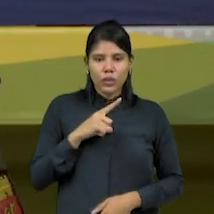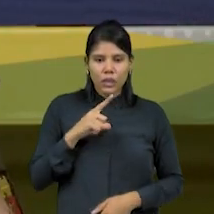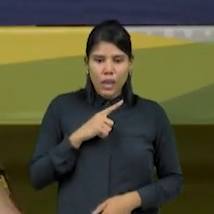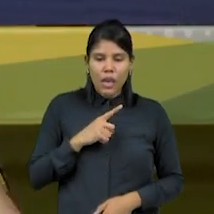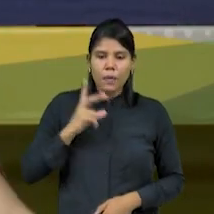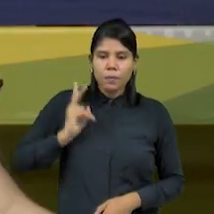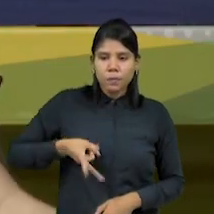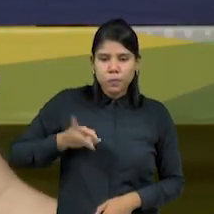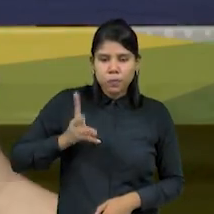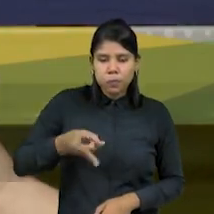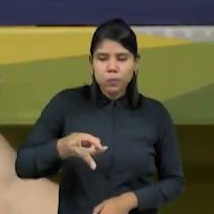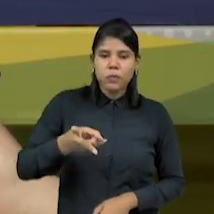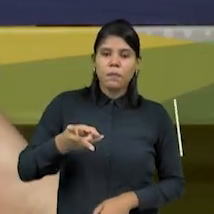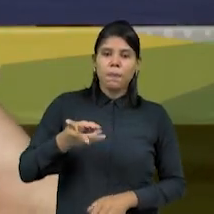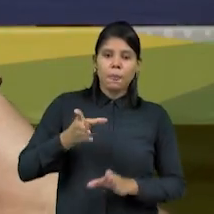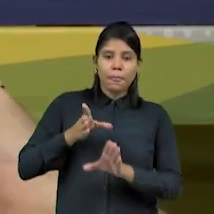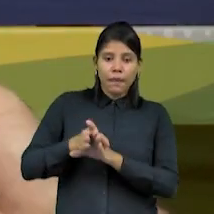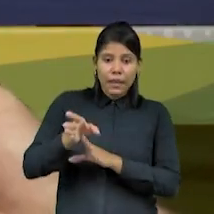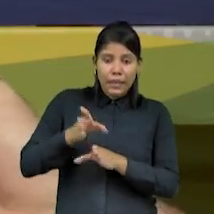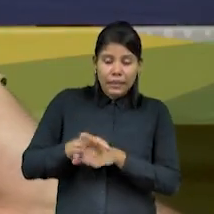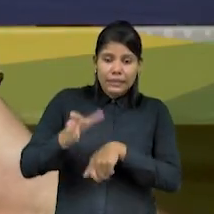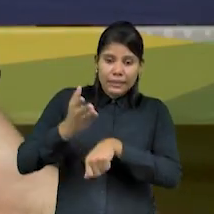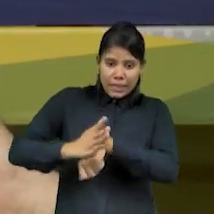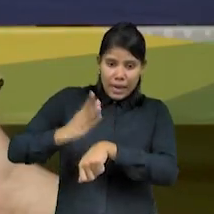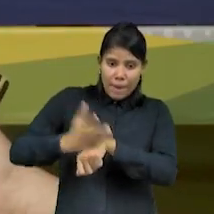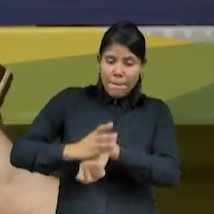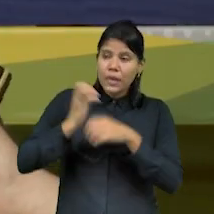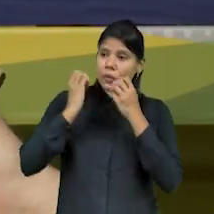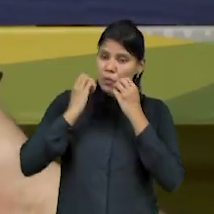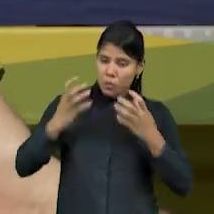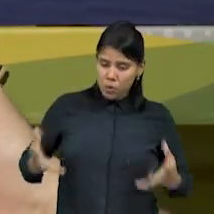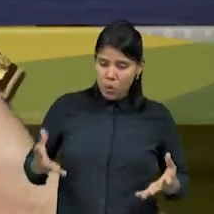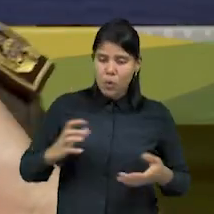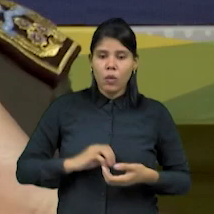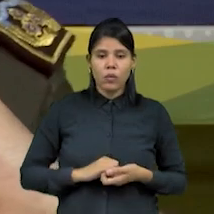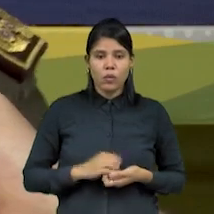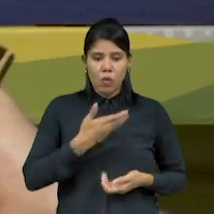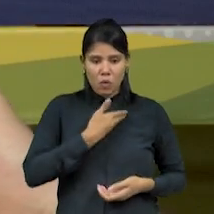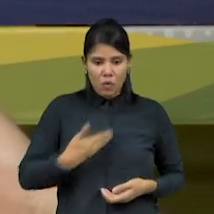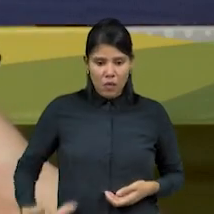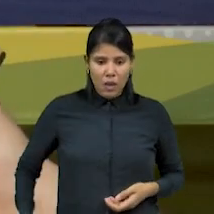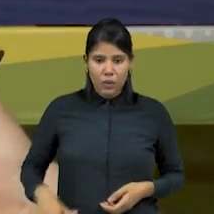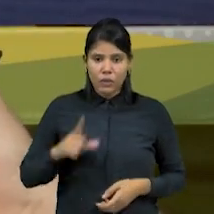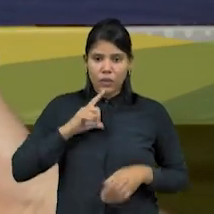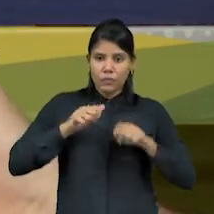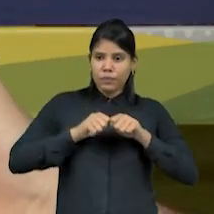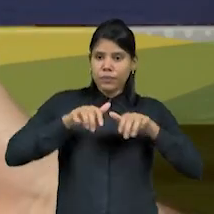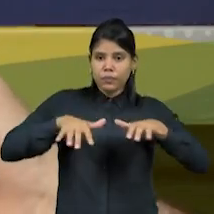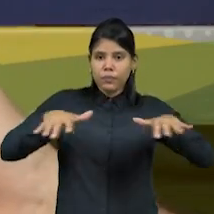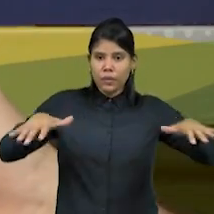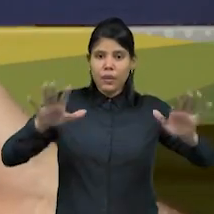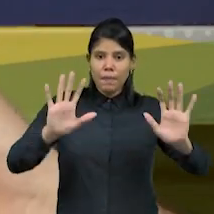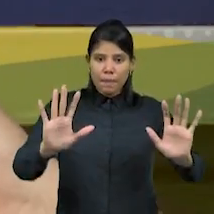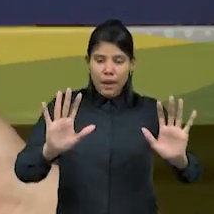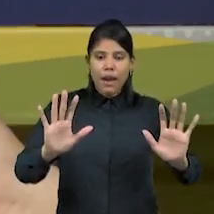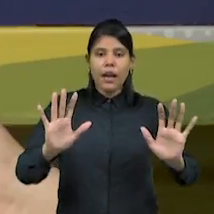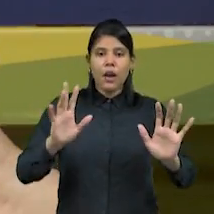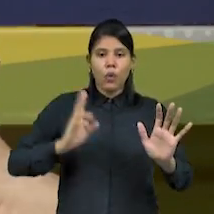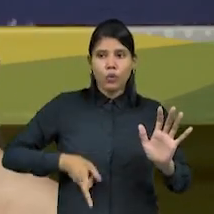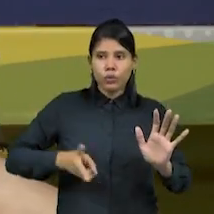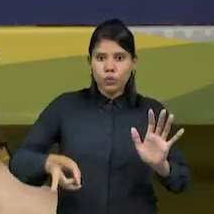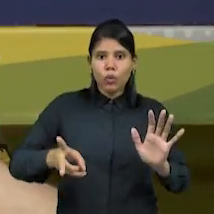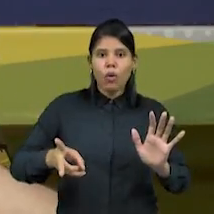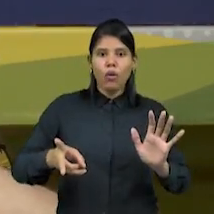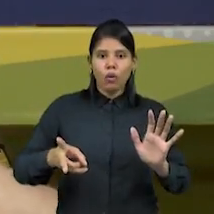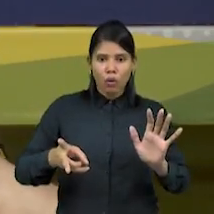desde o início, e aí é um ponto positivo para o governo, que mesmo com toda essa expansão, preservou esses parâmetros do raio. O